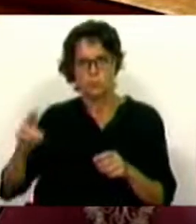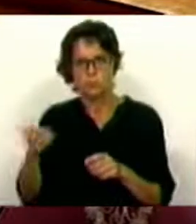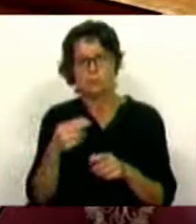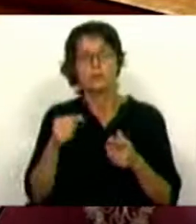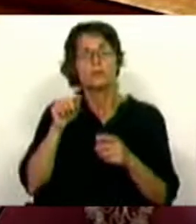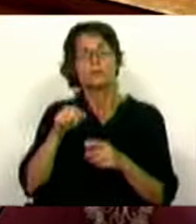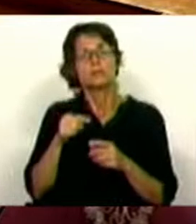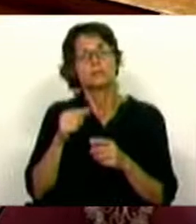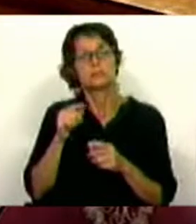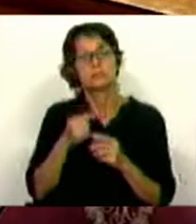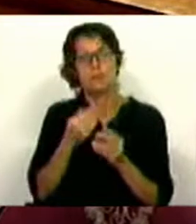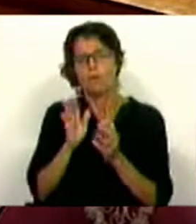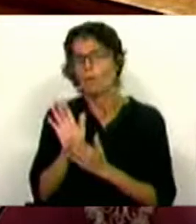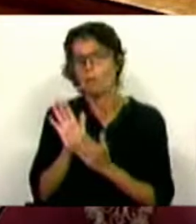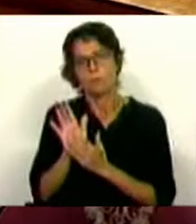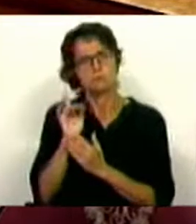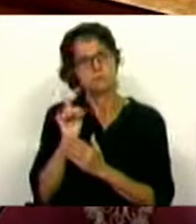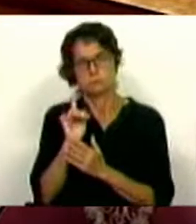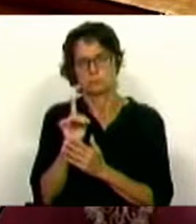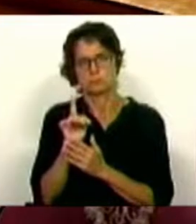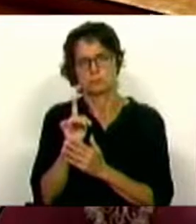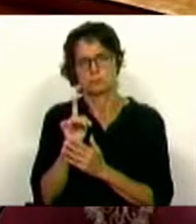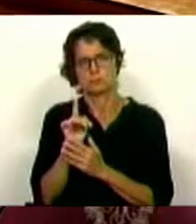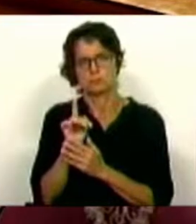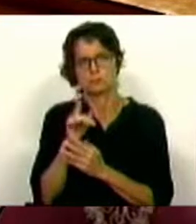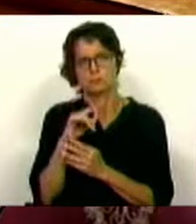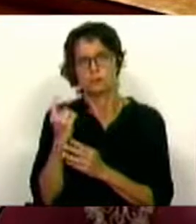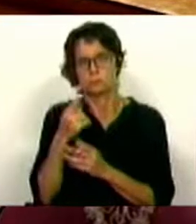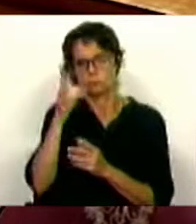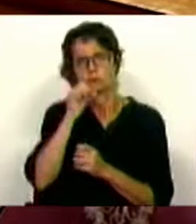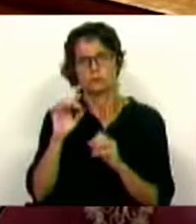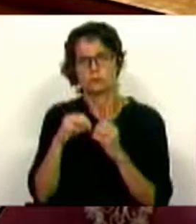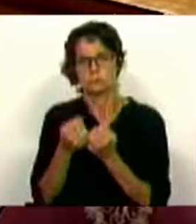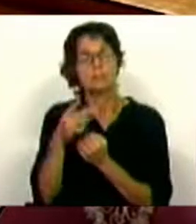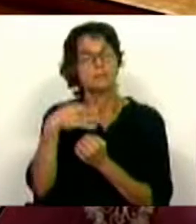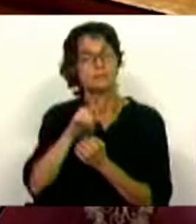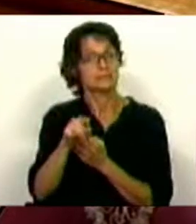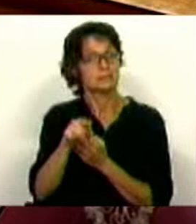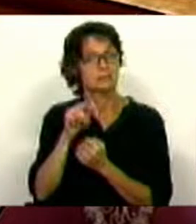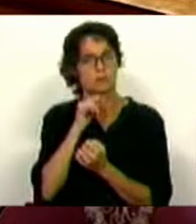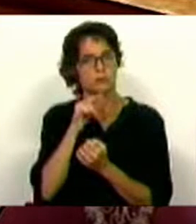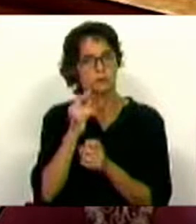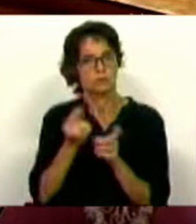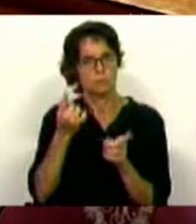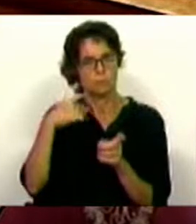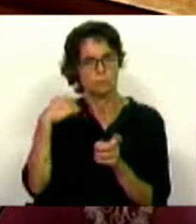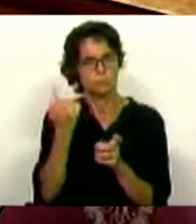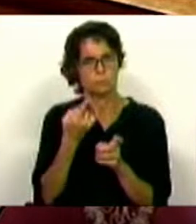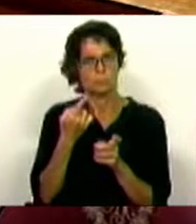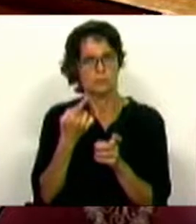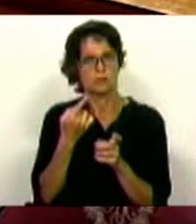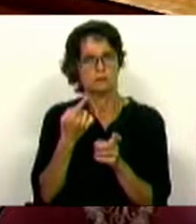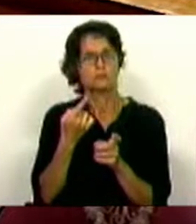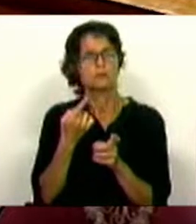demonstrando a importância do nosso Estado Social. Mas só foi possível fazer isso porque nós chegamos ao início deste ano com